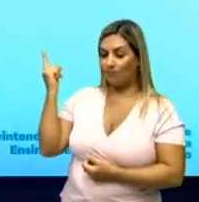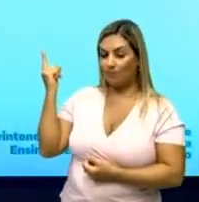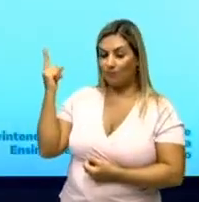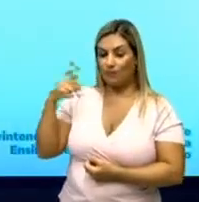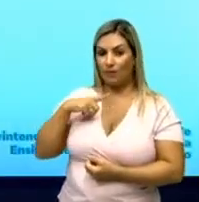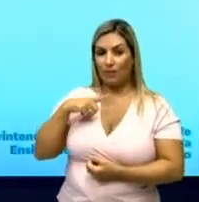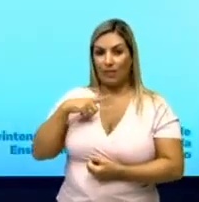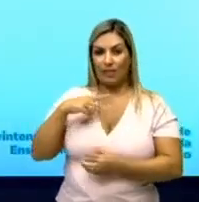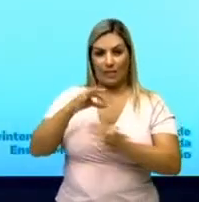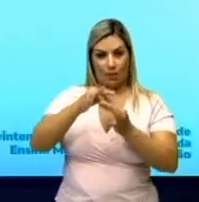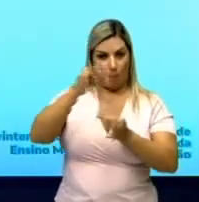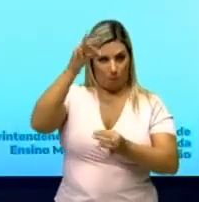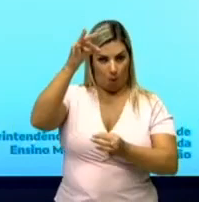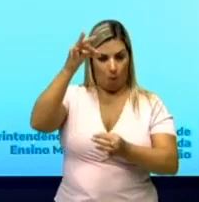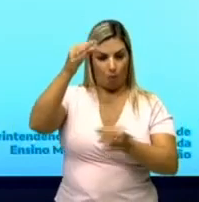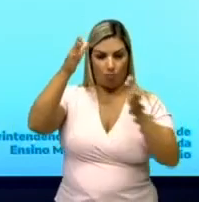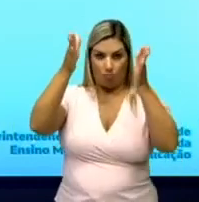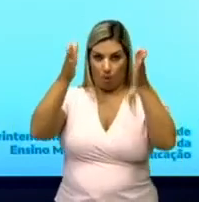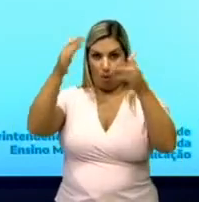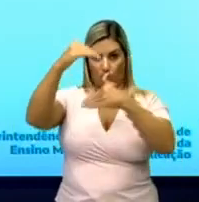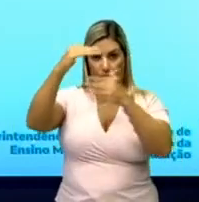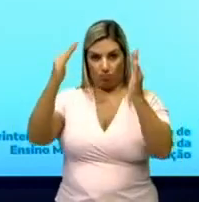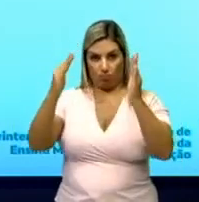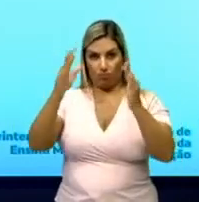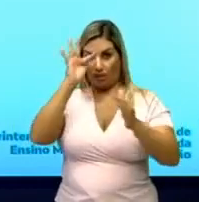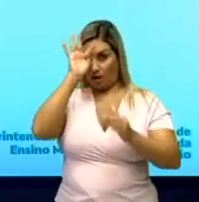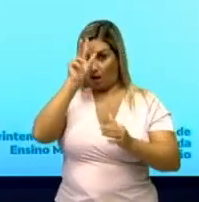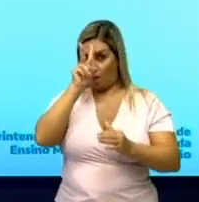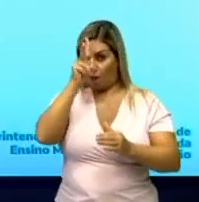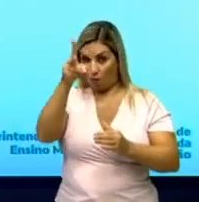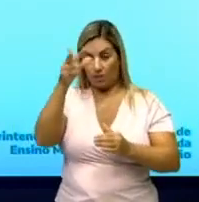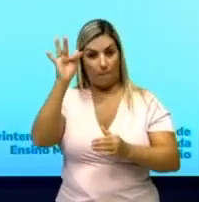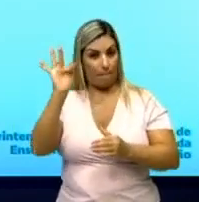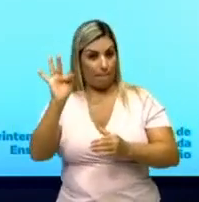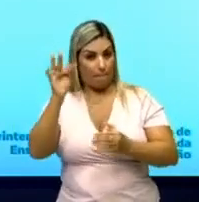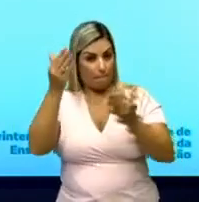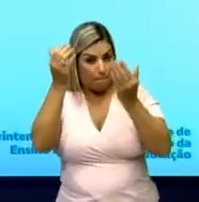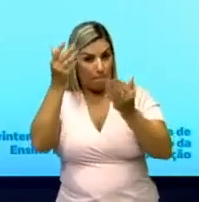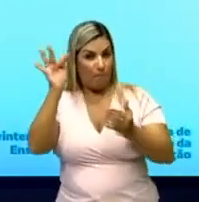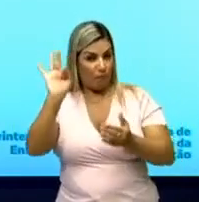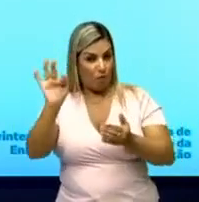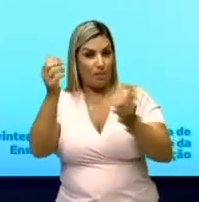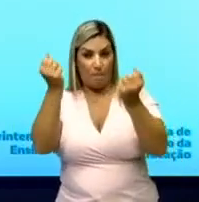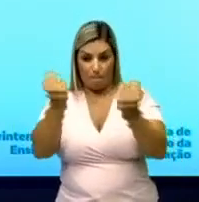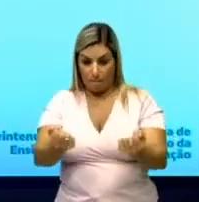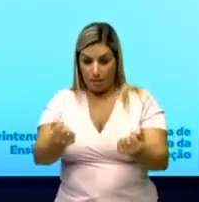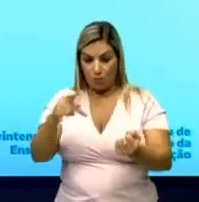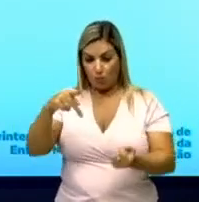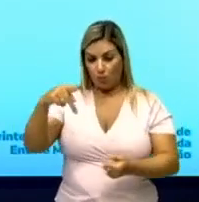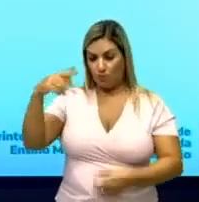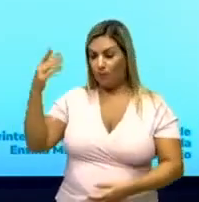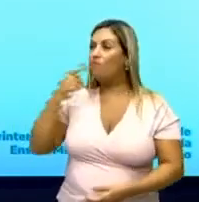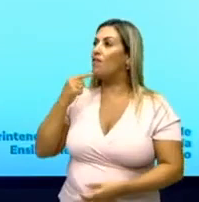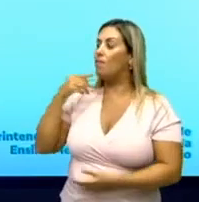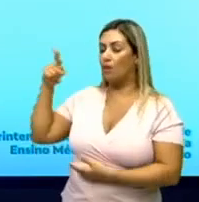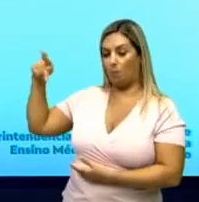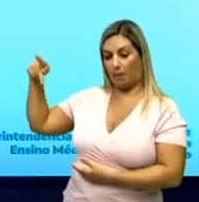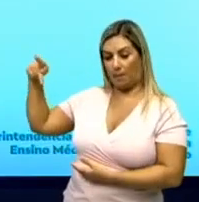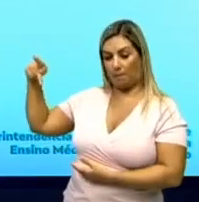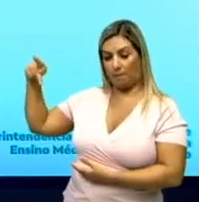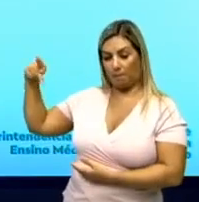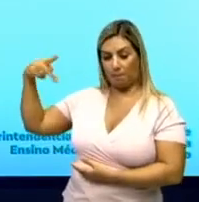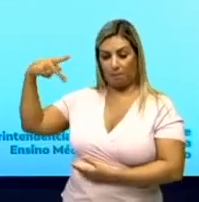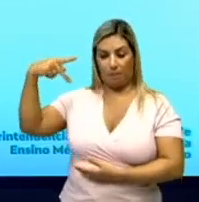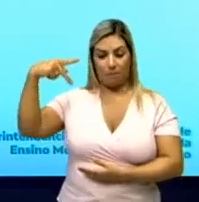certo? Esse meu bloco tem a força peso. O que pode estar acontecendo com esse bloco? Mesmo que ele